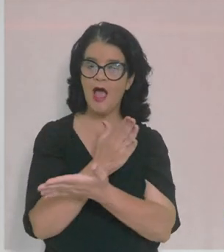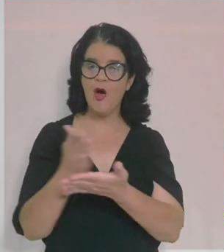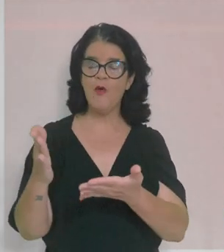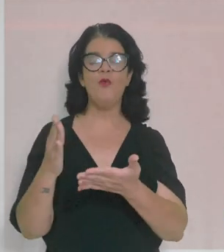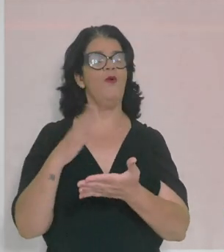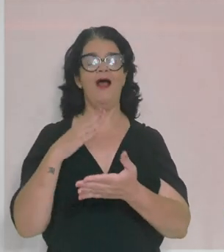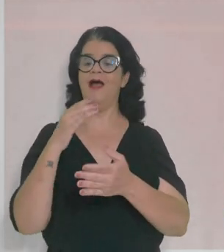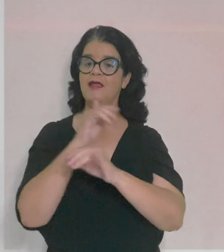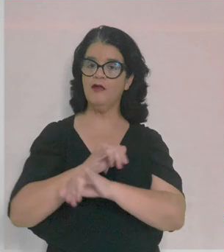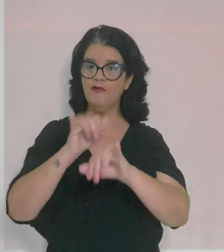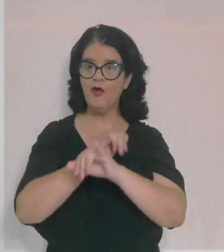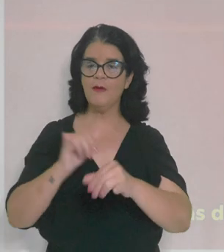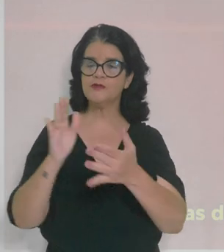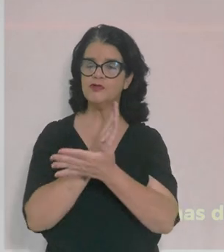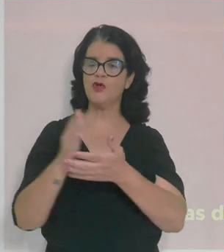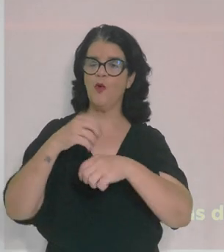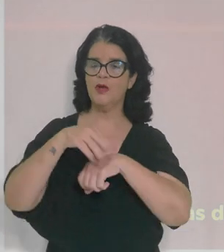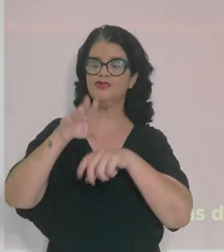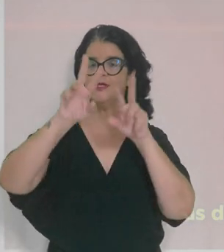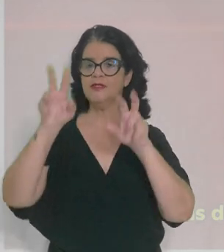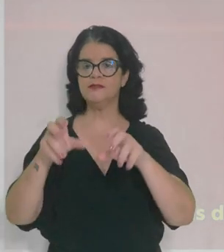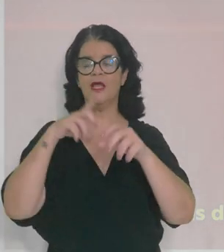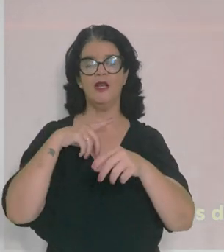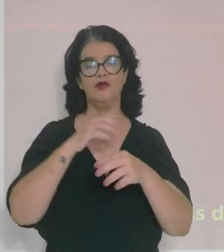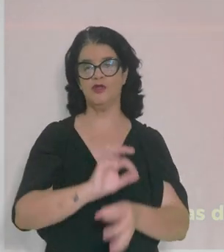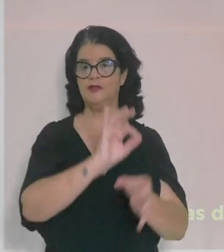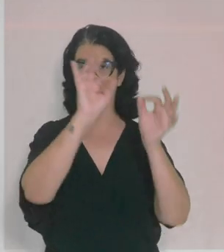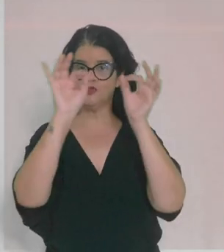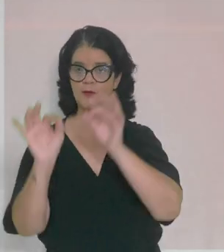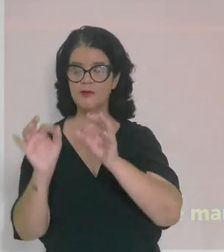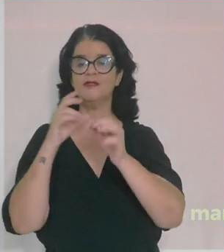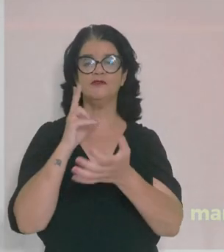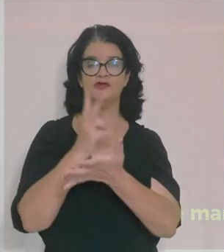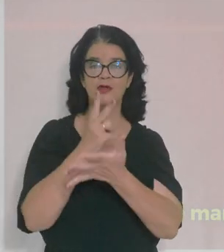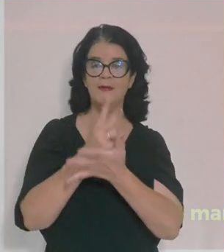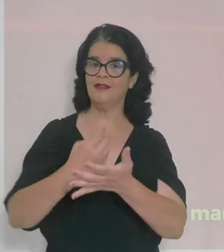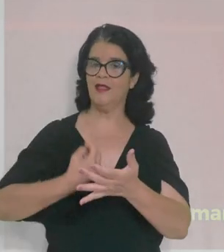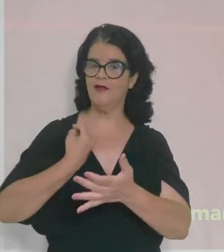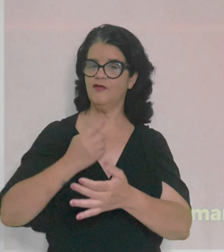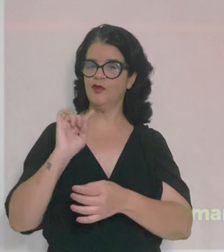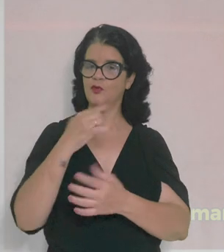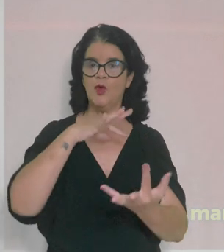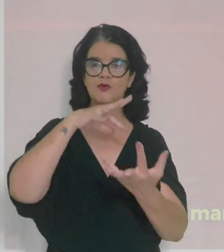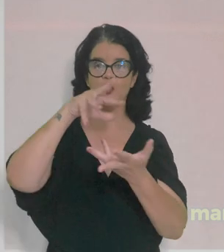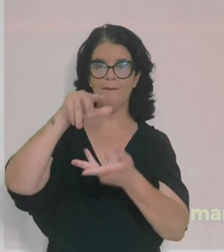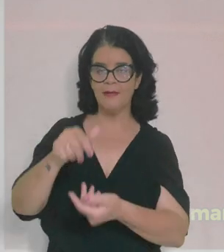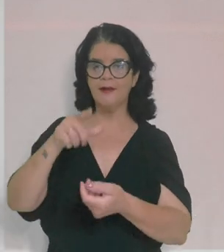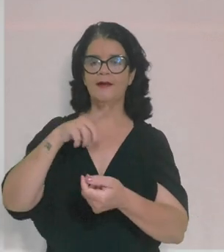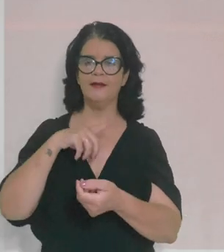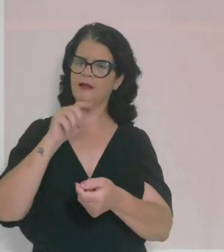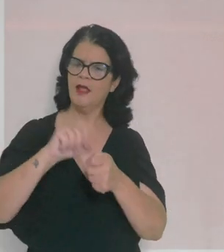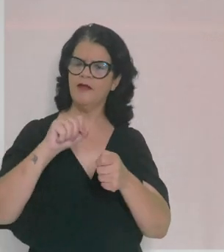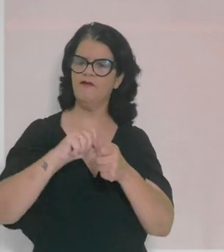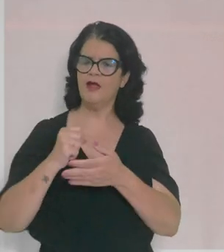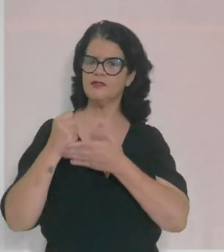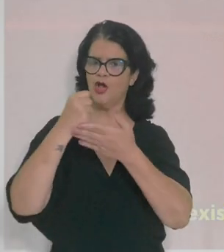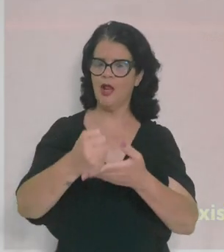algumas informações, algumas dicas em relação aos processos que mantêm a vida do nosso planeta e